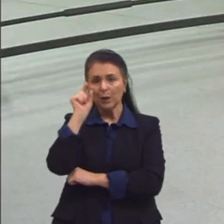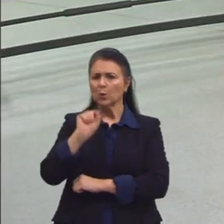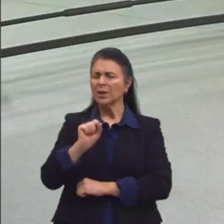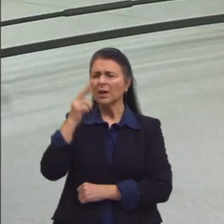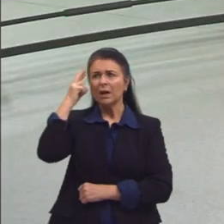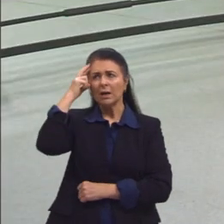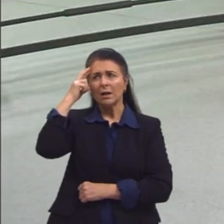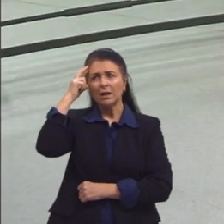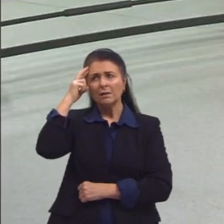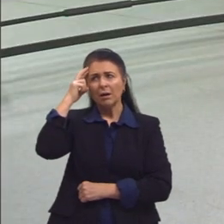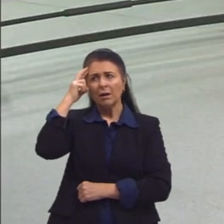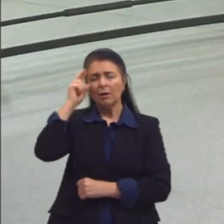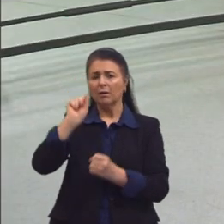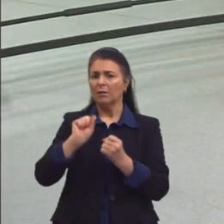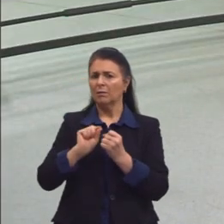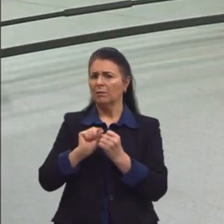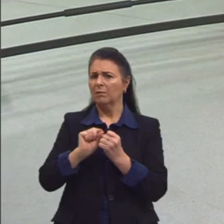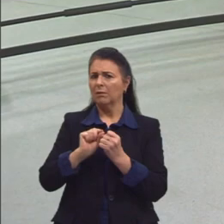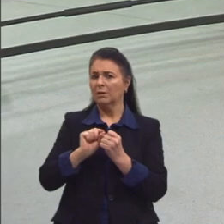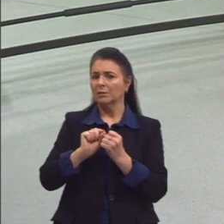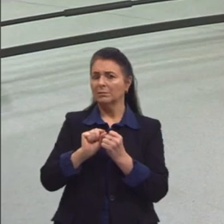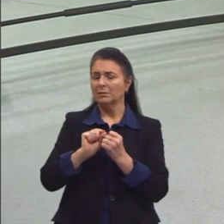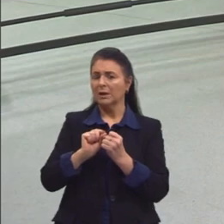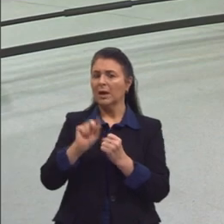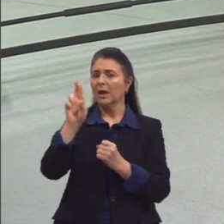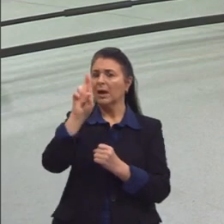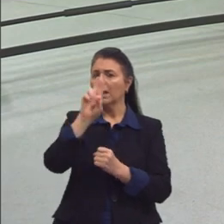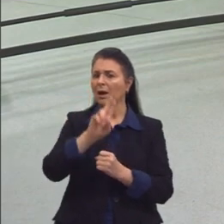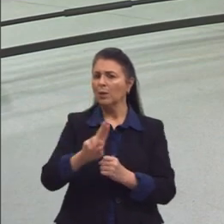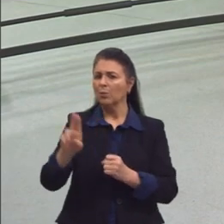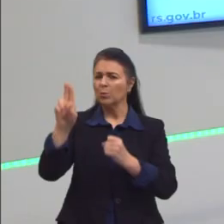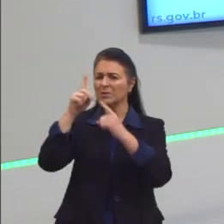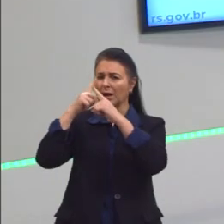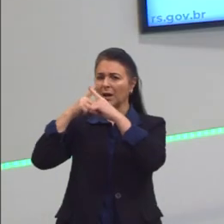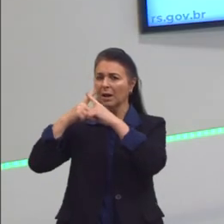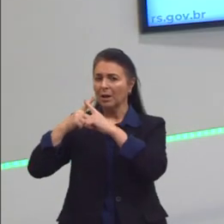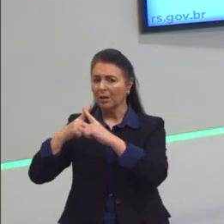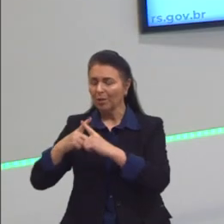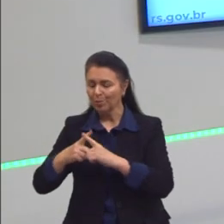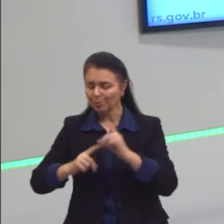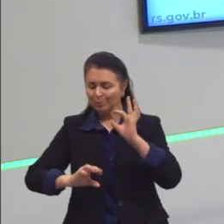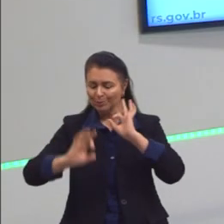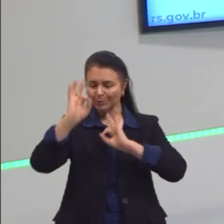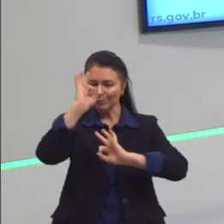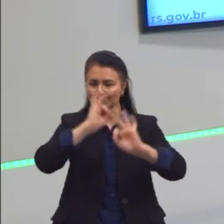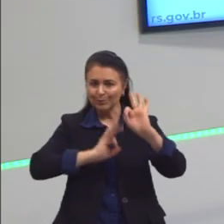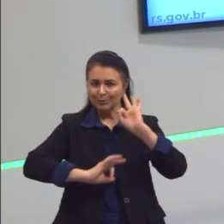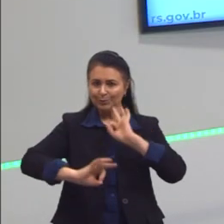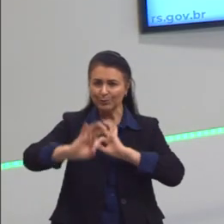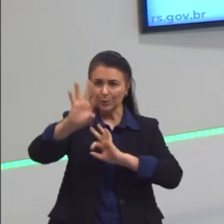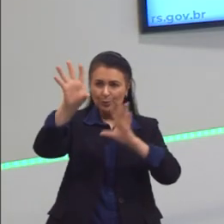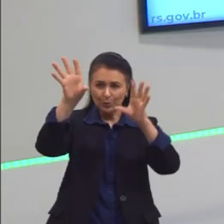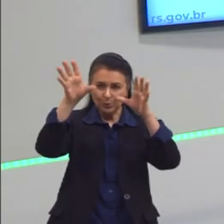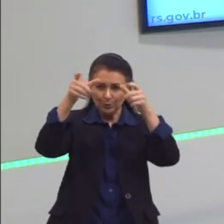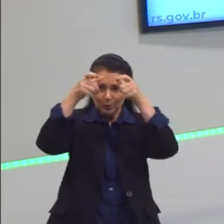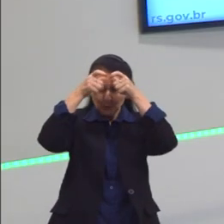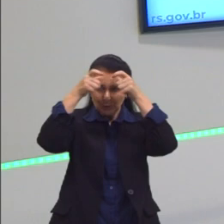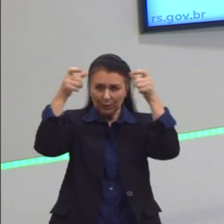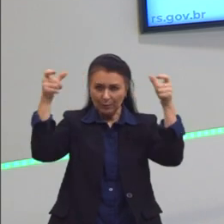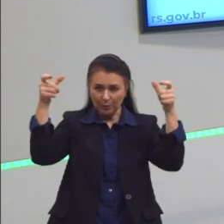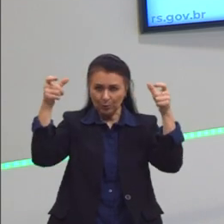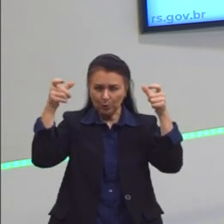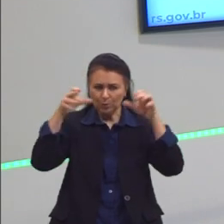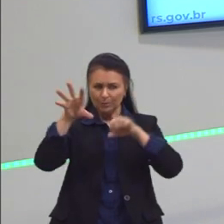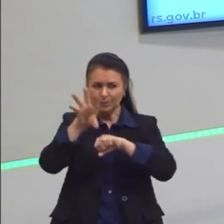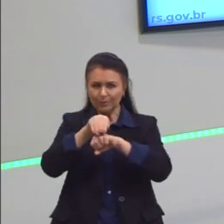fazia? Então, a razão, através da lógica, ordena os nossos conhecimentos que vêm pelos sentidos.